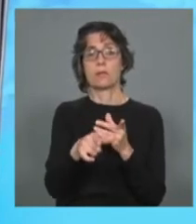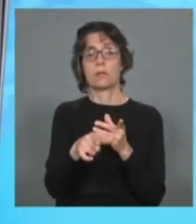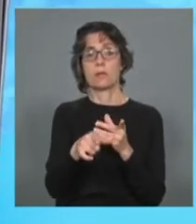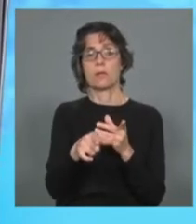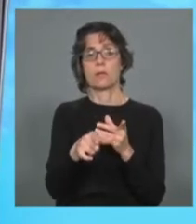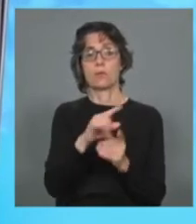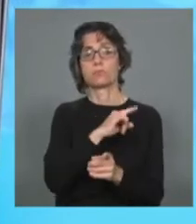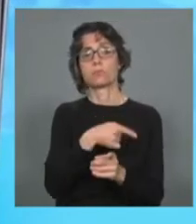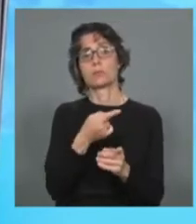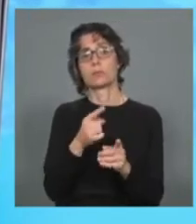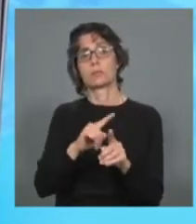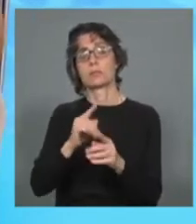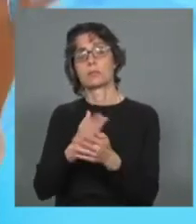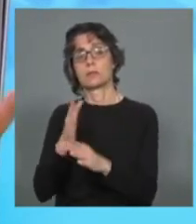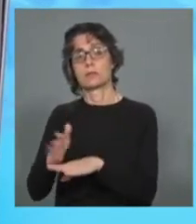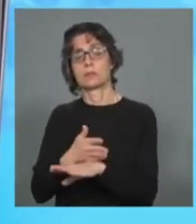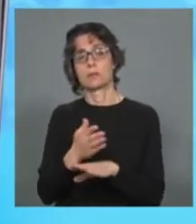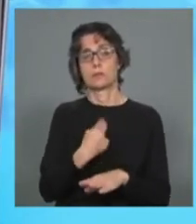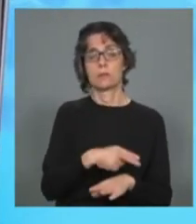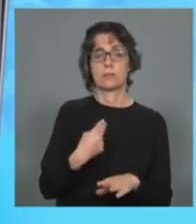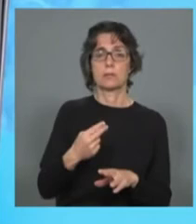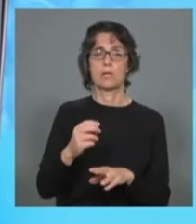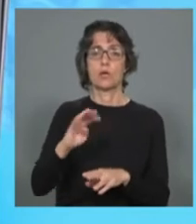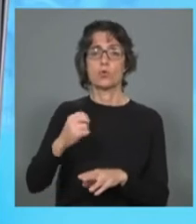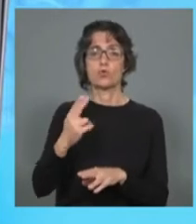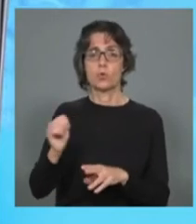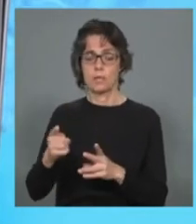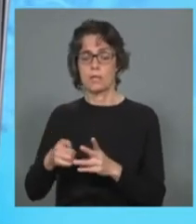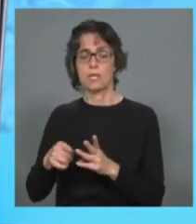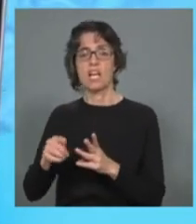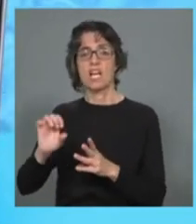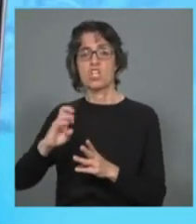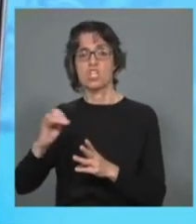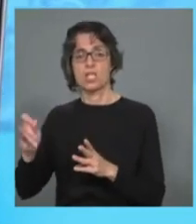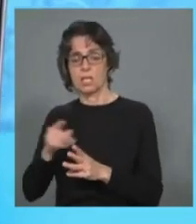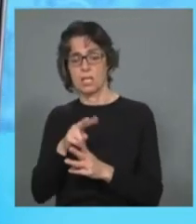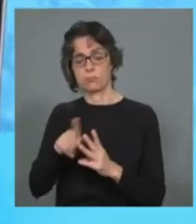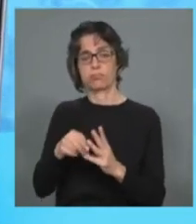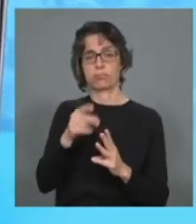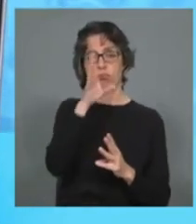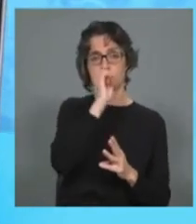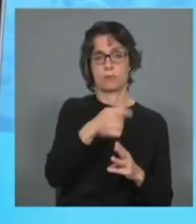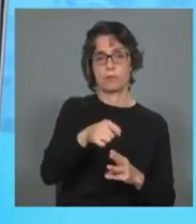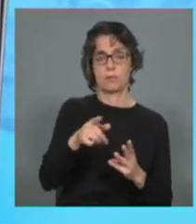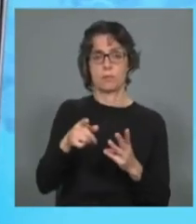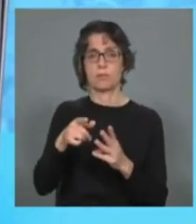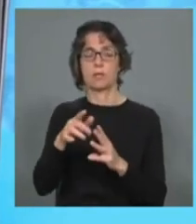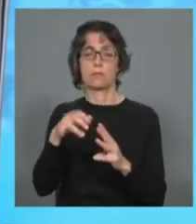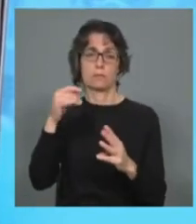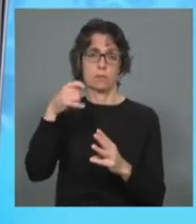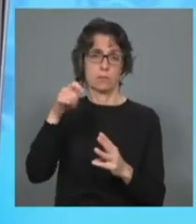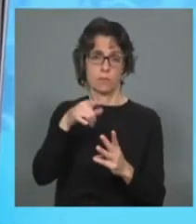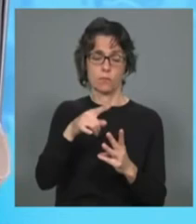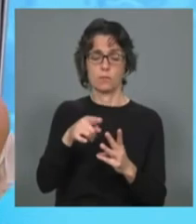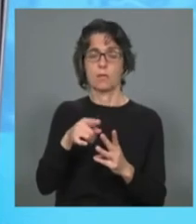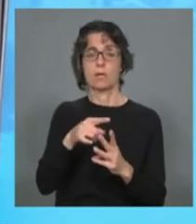xiítas, portanto todos os poderes, desde o Presidente a Governo e Presidente da Assembleia da República, portanto